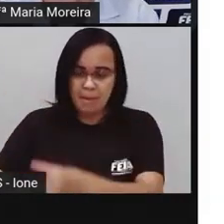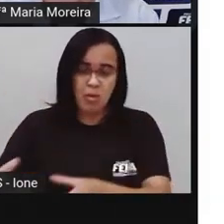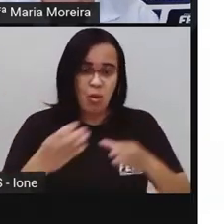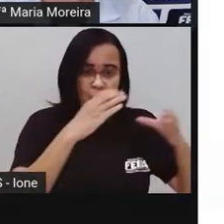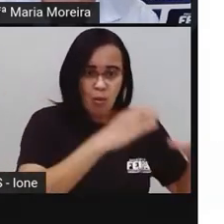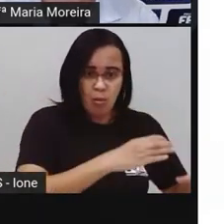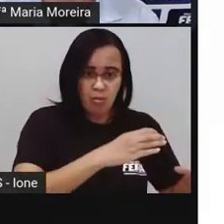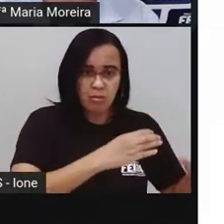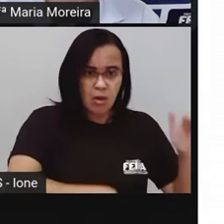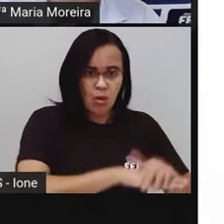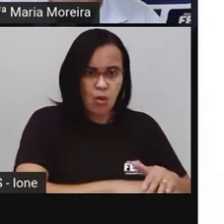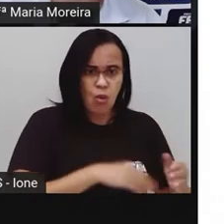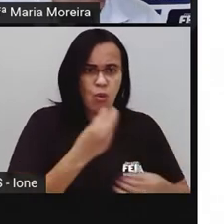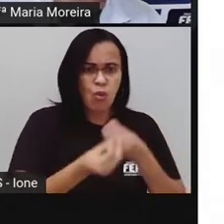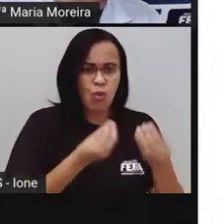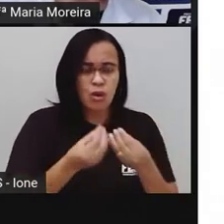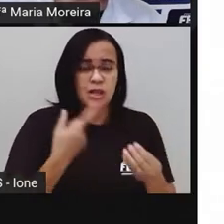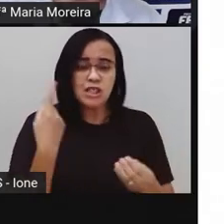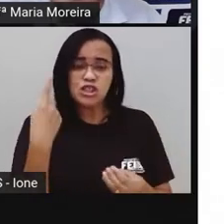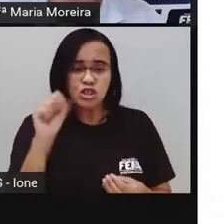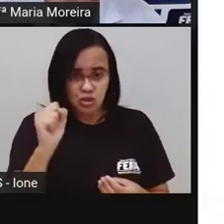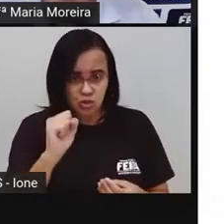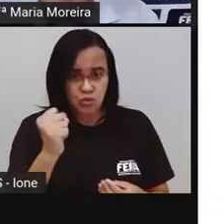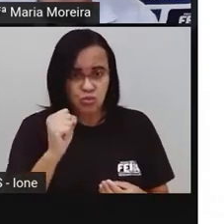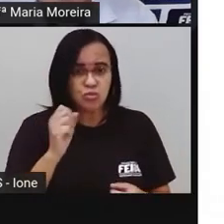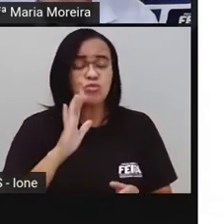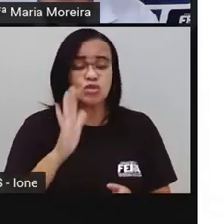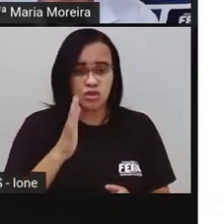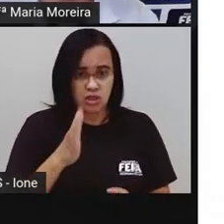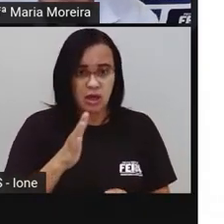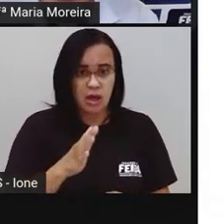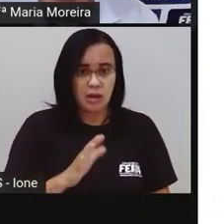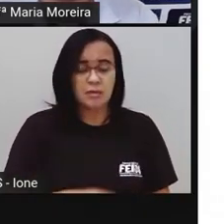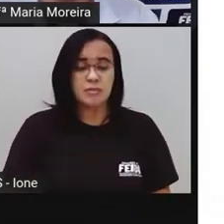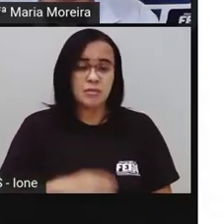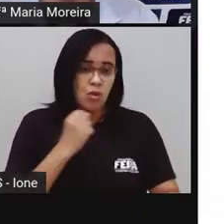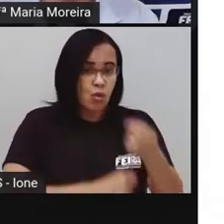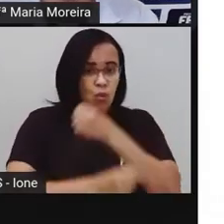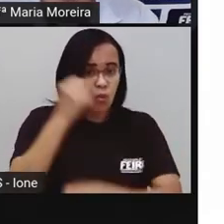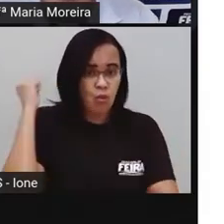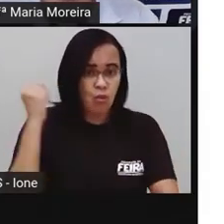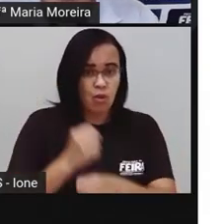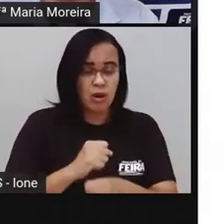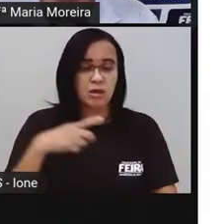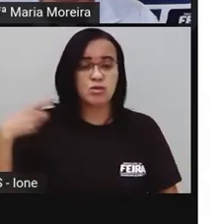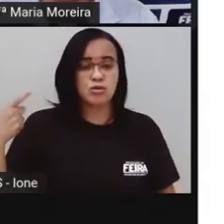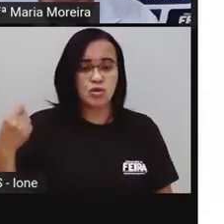A gente tem alguns dados aí. Bom, entre o ano de 2020, né, e